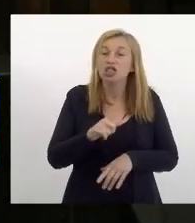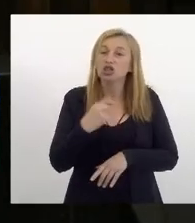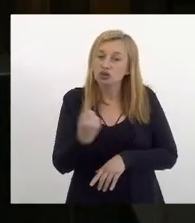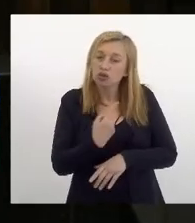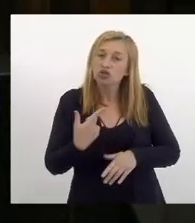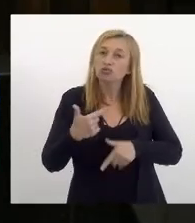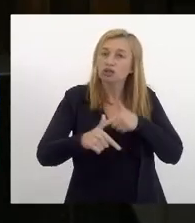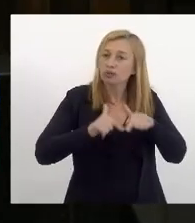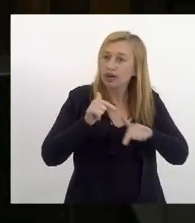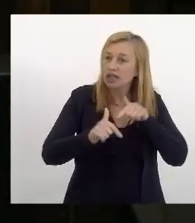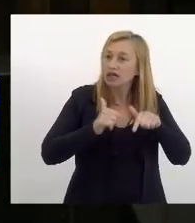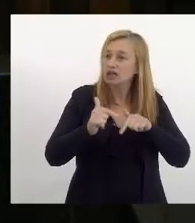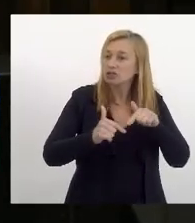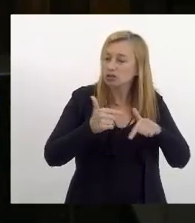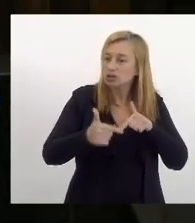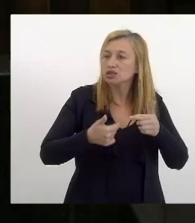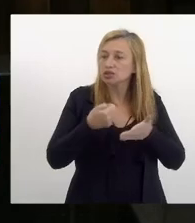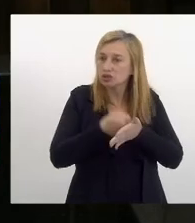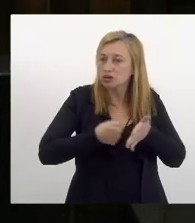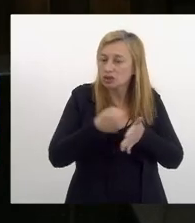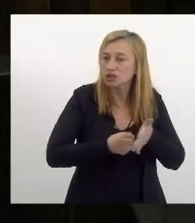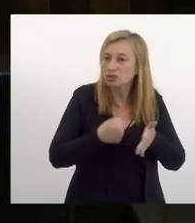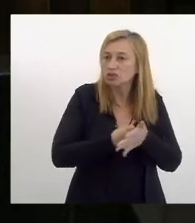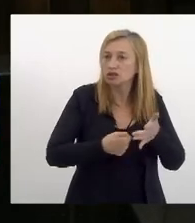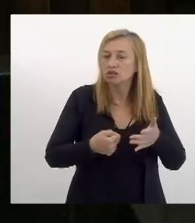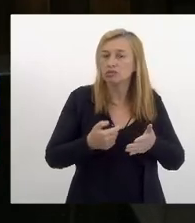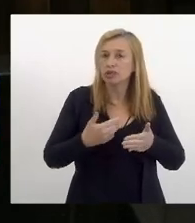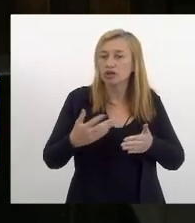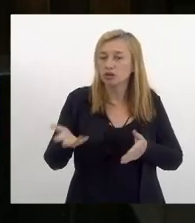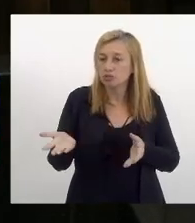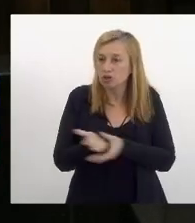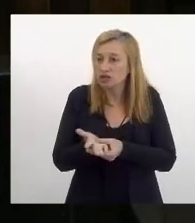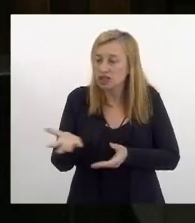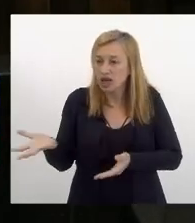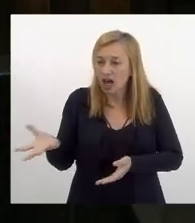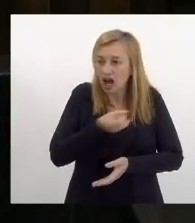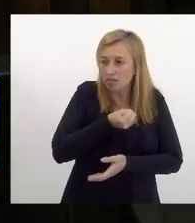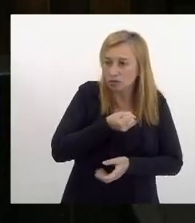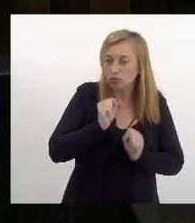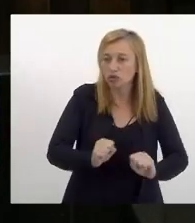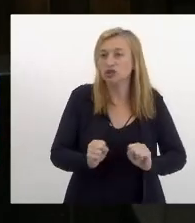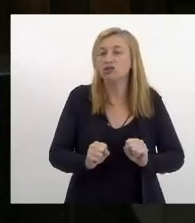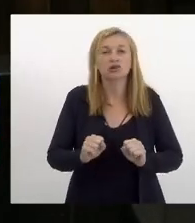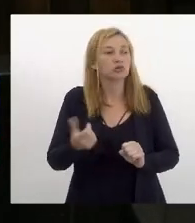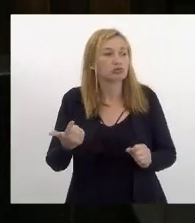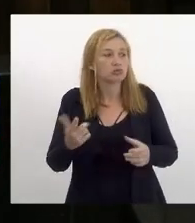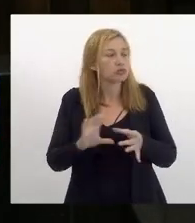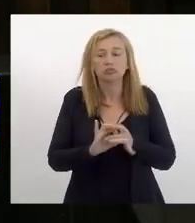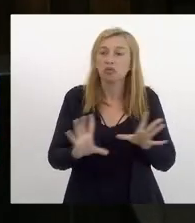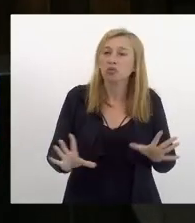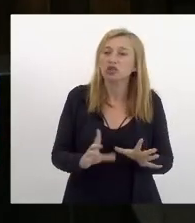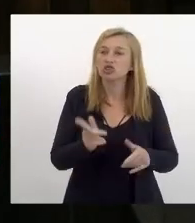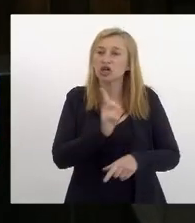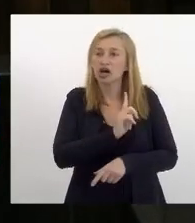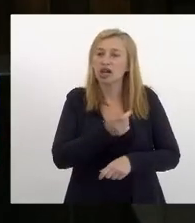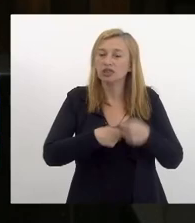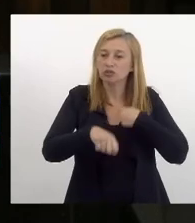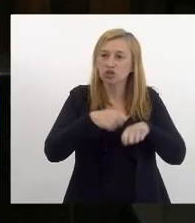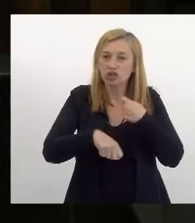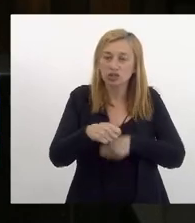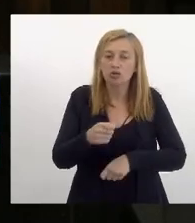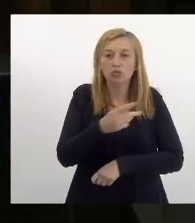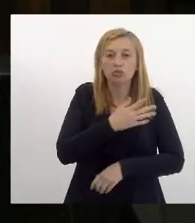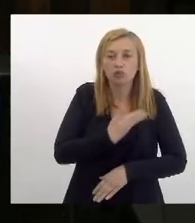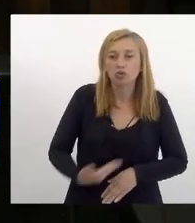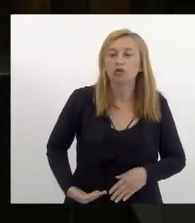gente está trabalhando para que esse processo ande o mais rápido possível a gente não pode permitir que a administração pública do estado do